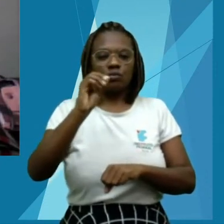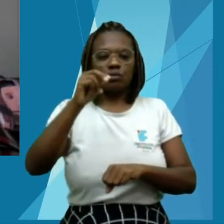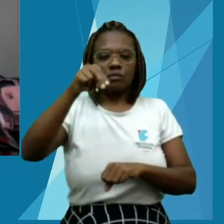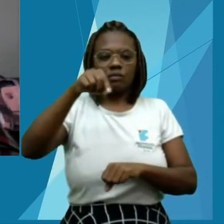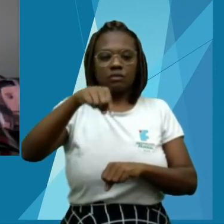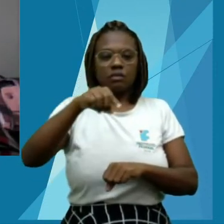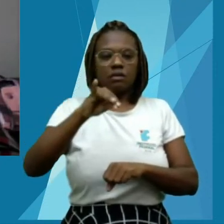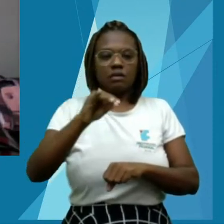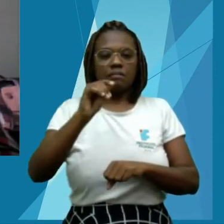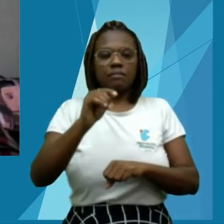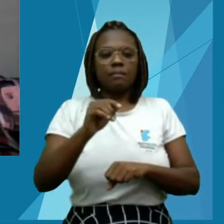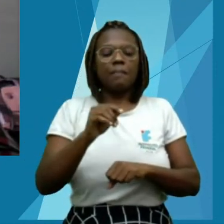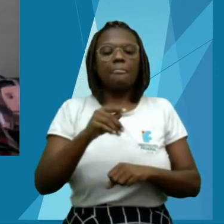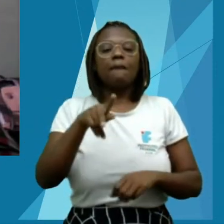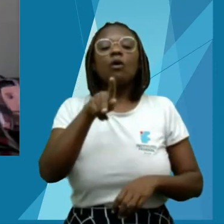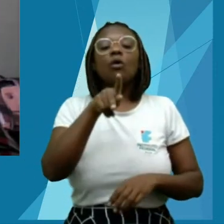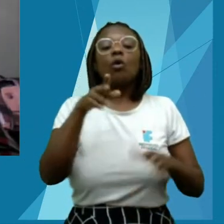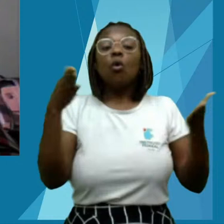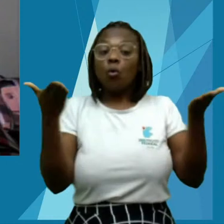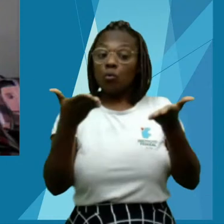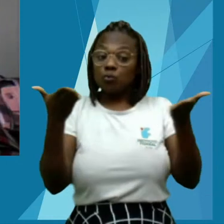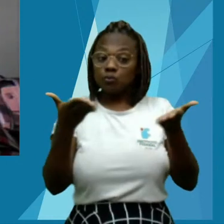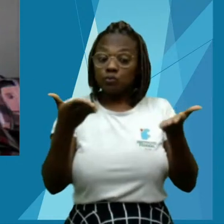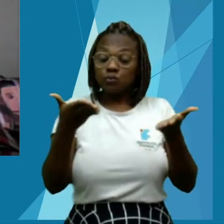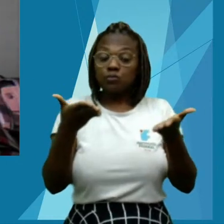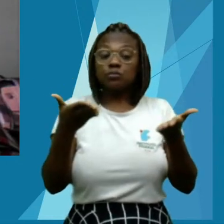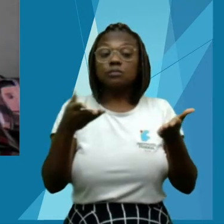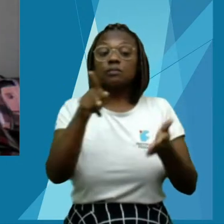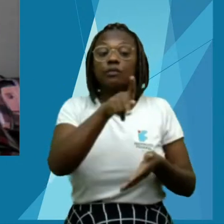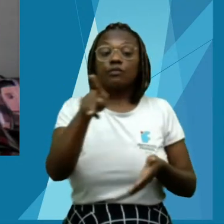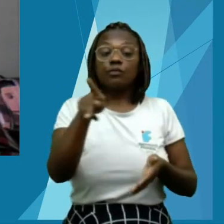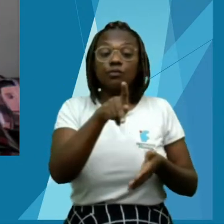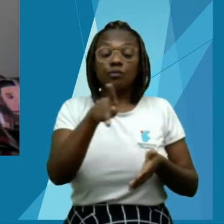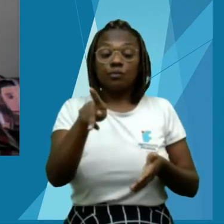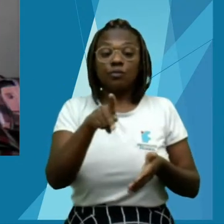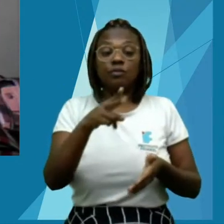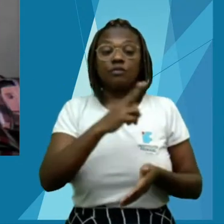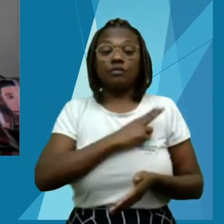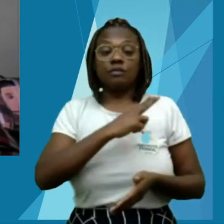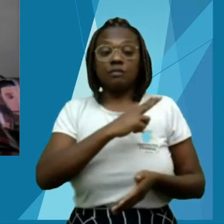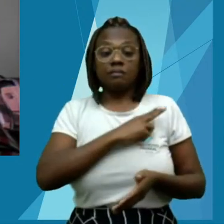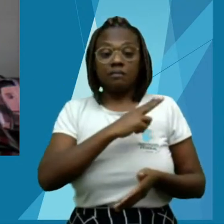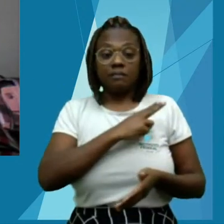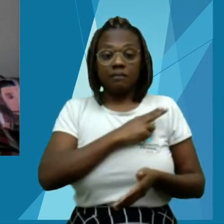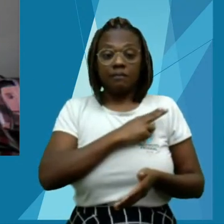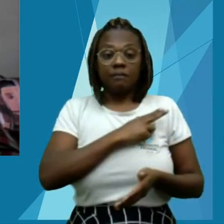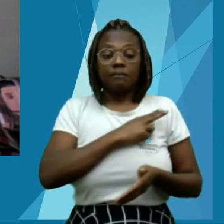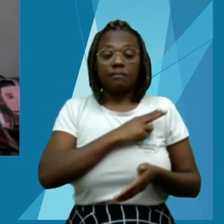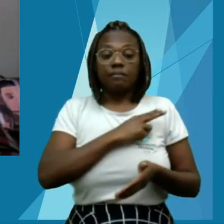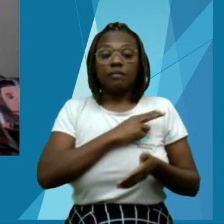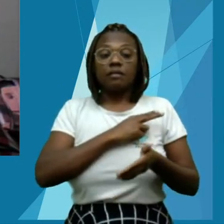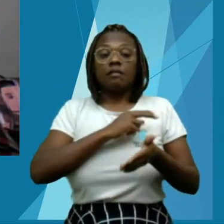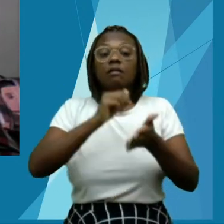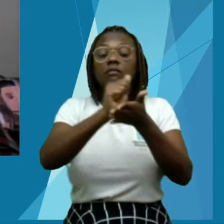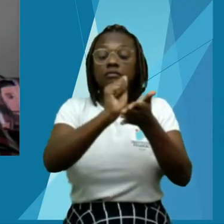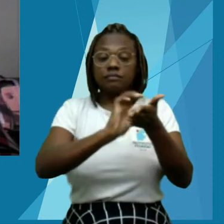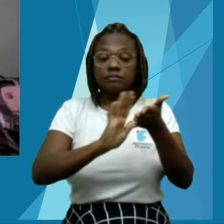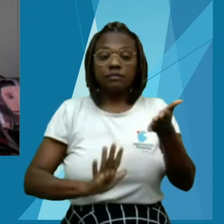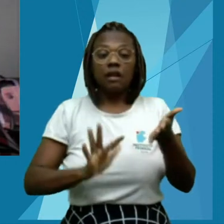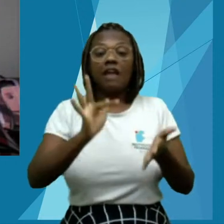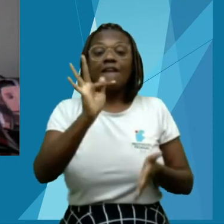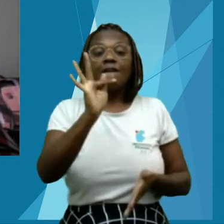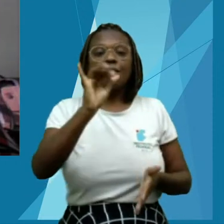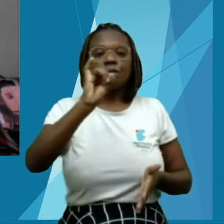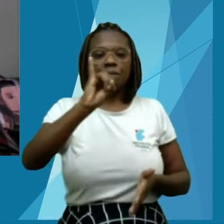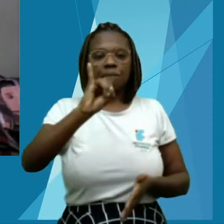é professor da Universidade Federal do Acre. Trabalha principalmente em atividades vinculadas à fisiologia